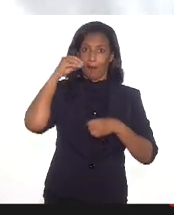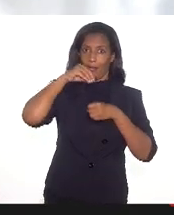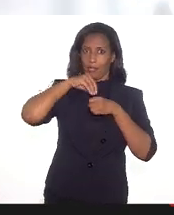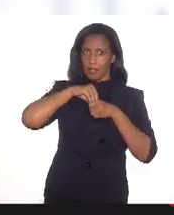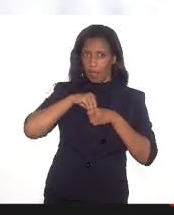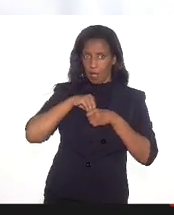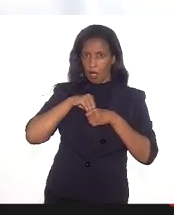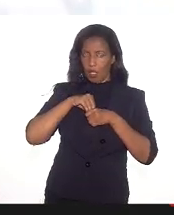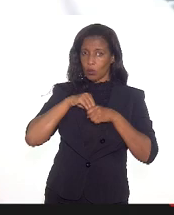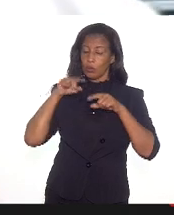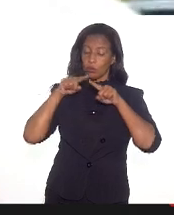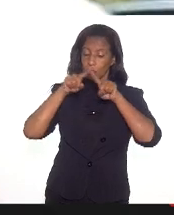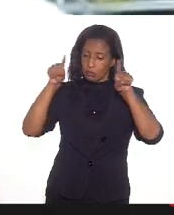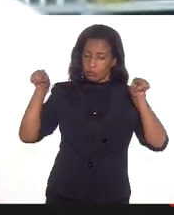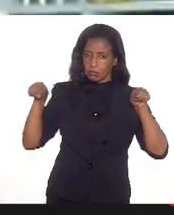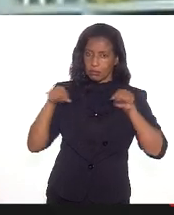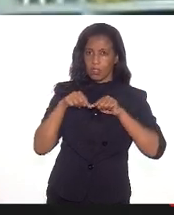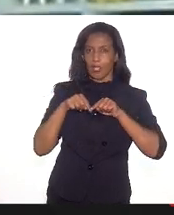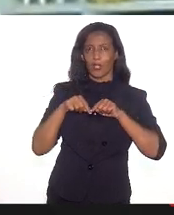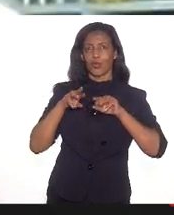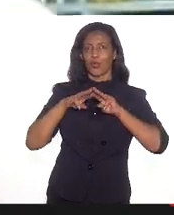perspectiva do espaço do museu.